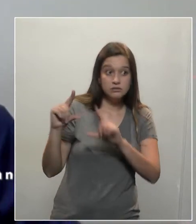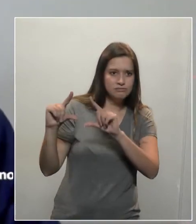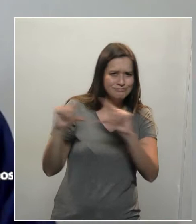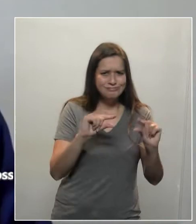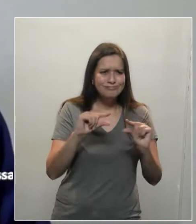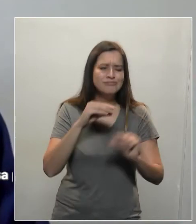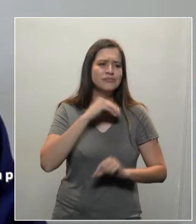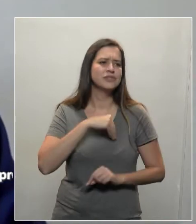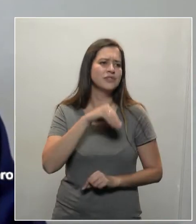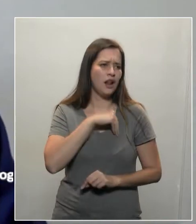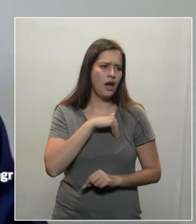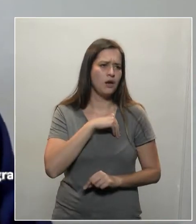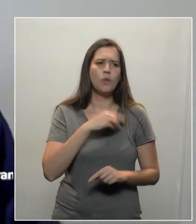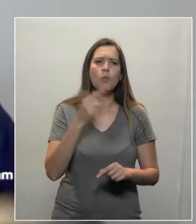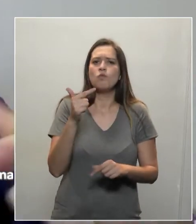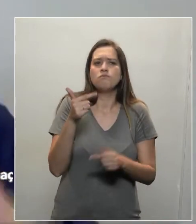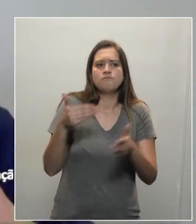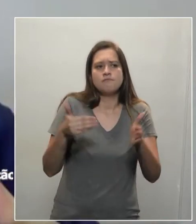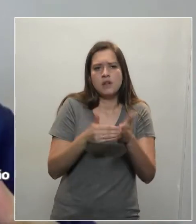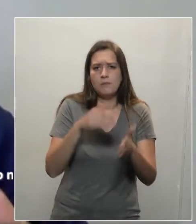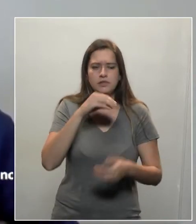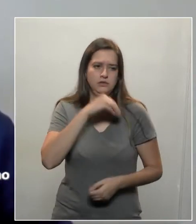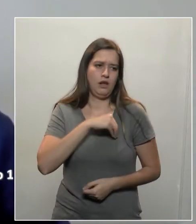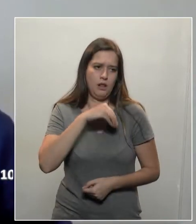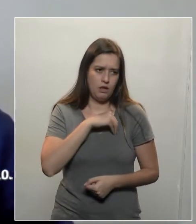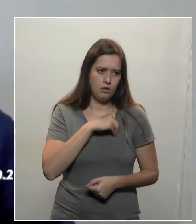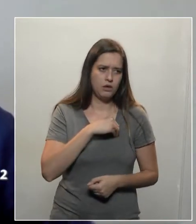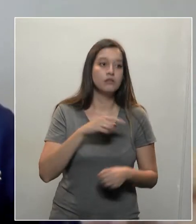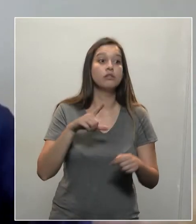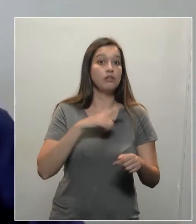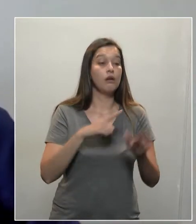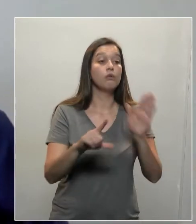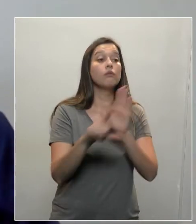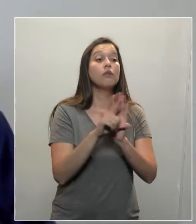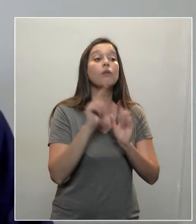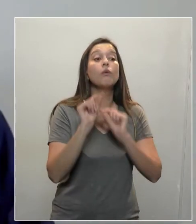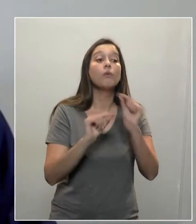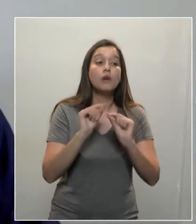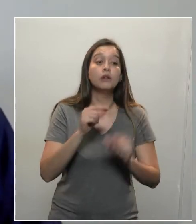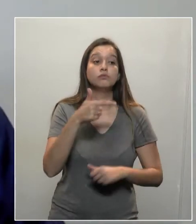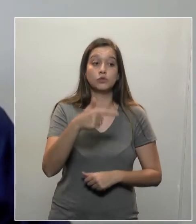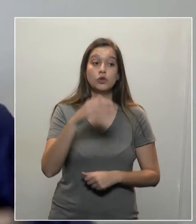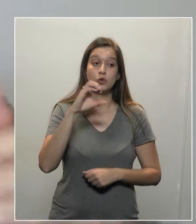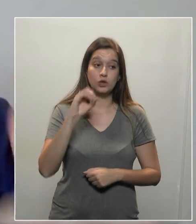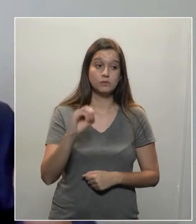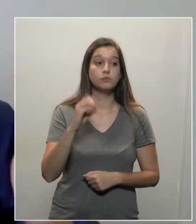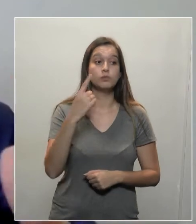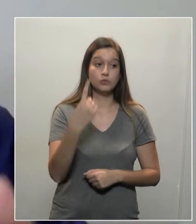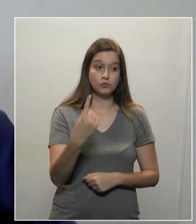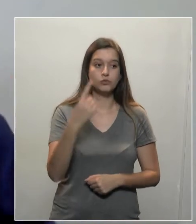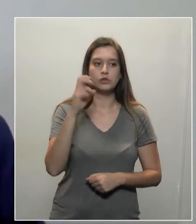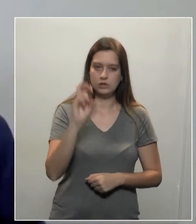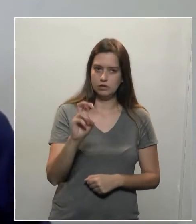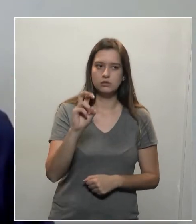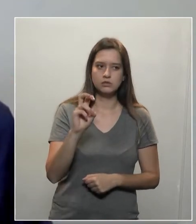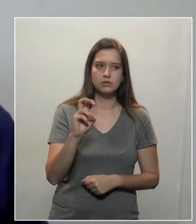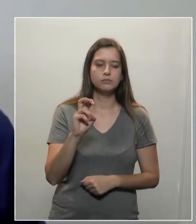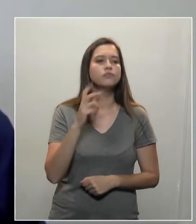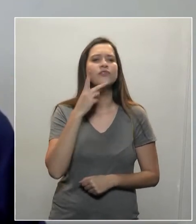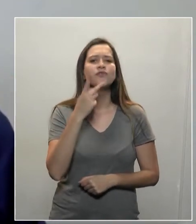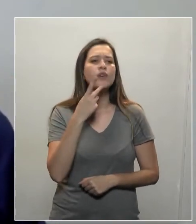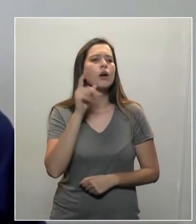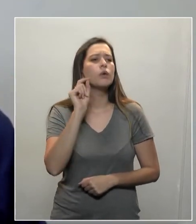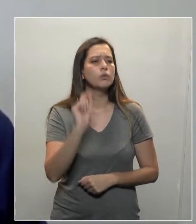uma lei de 2015 que garante que nenhum servidor público ganhe menos do que o